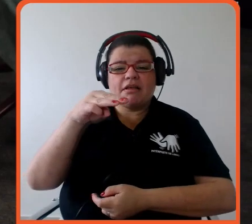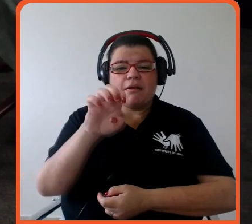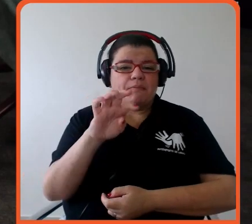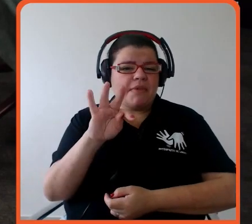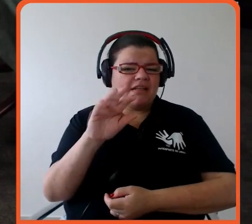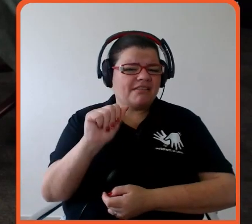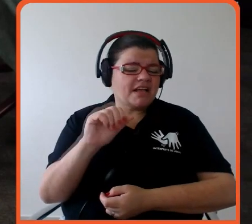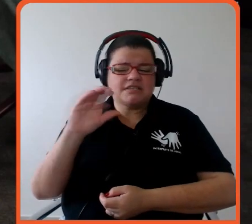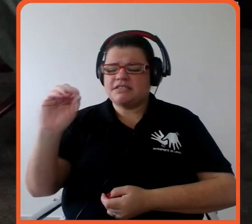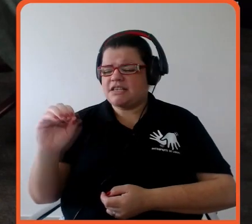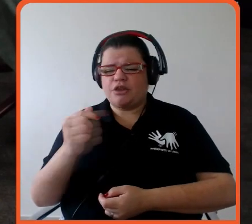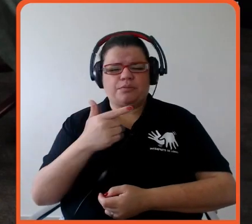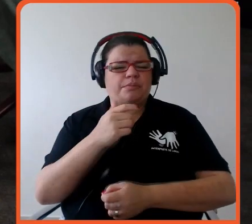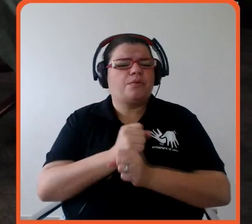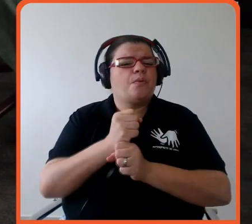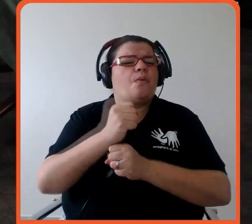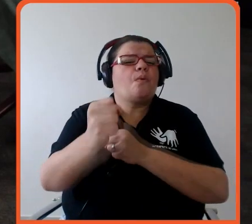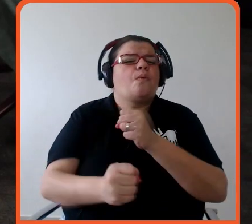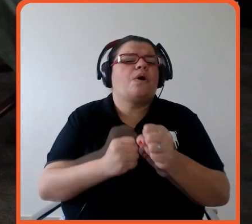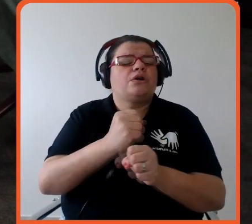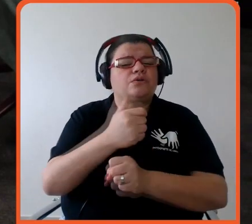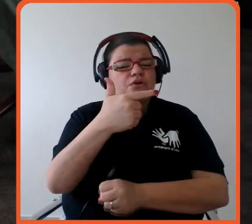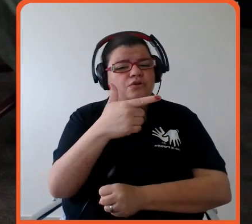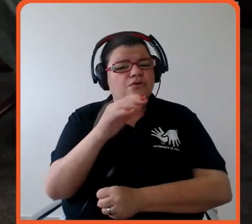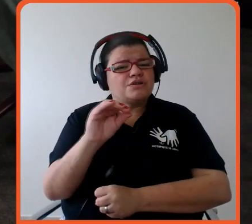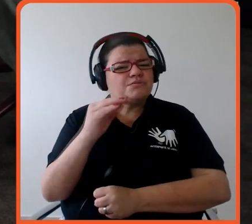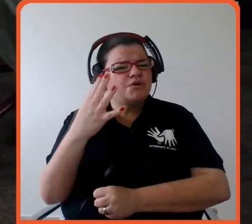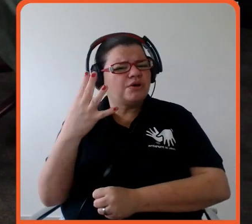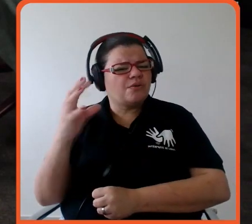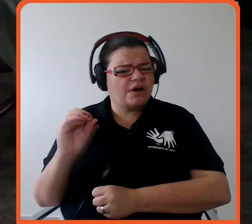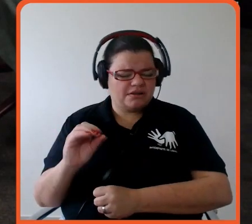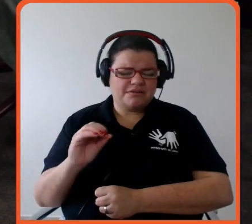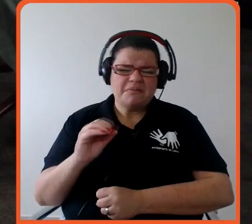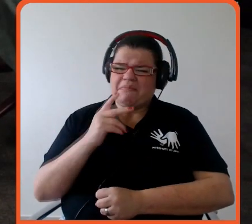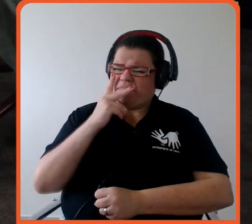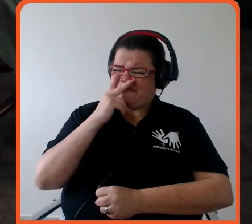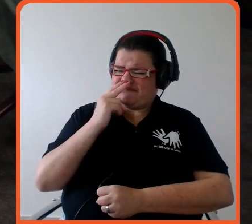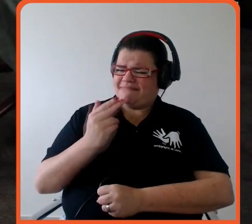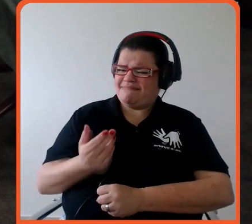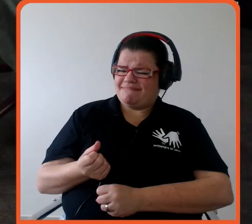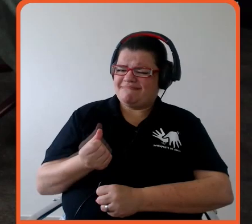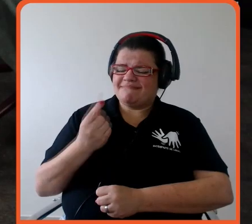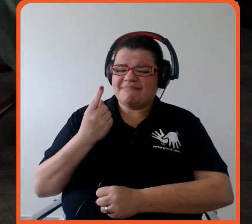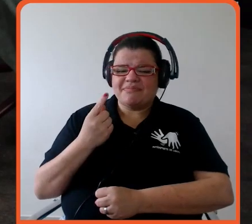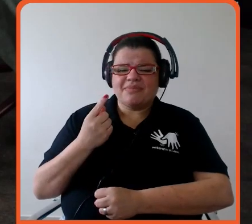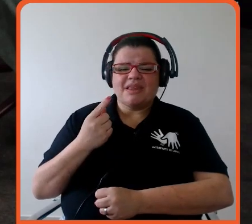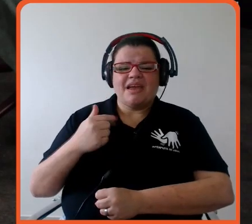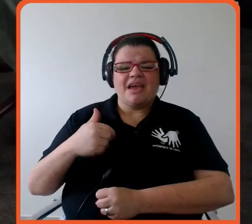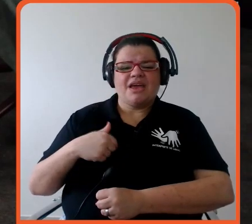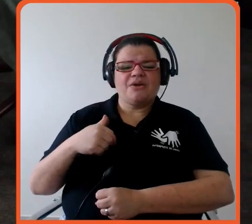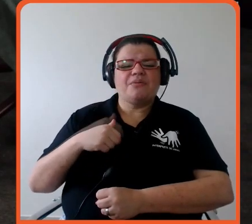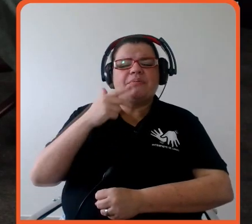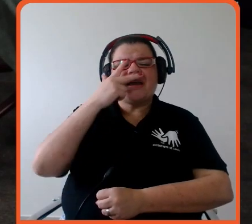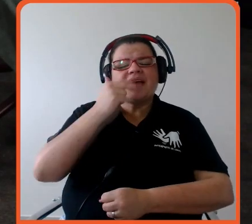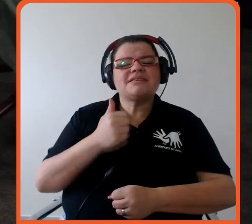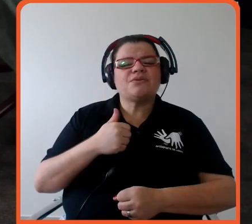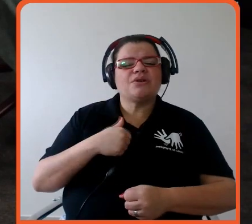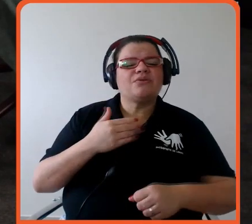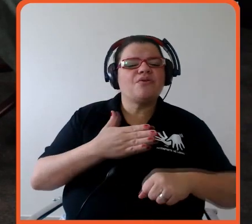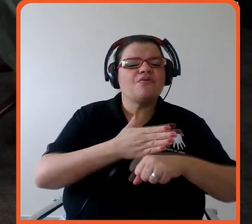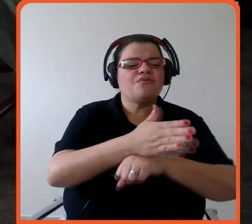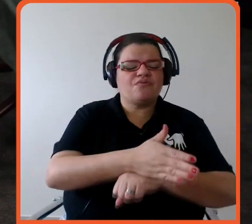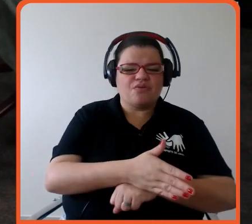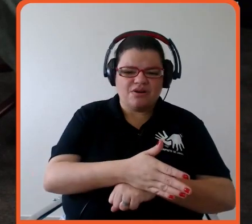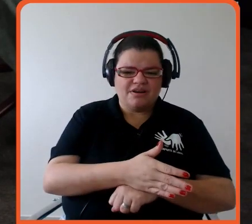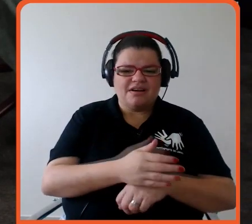2040 2000 não sei o que mas para mim é mais ou menos quando eu me matriculo na academia para perder os quilos que eu ganhei